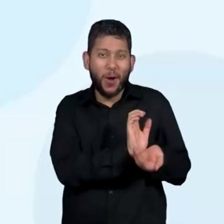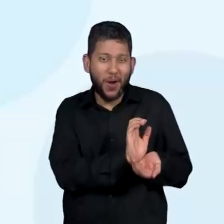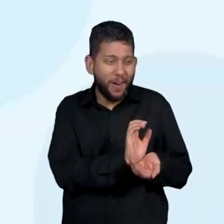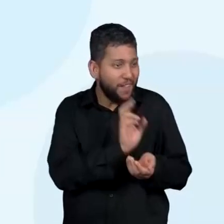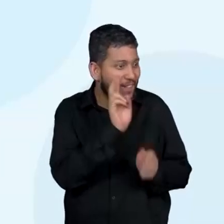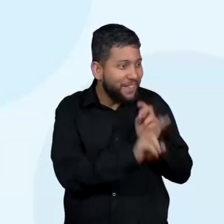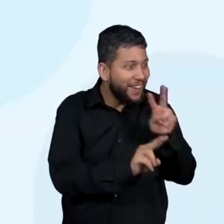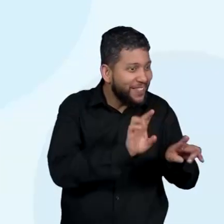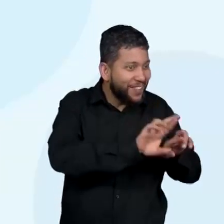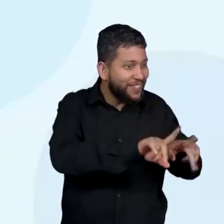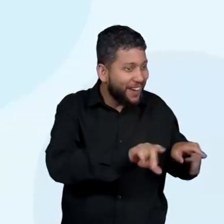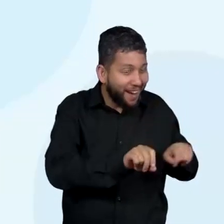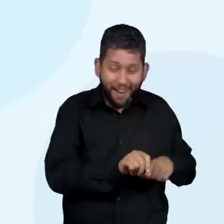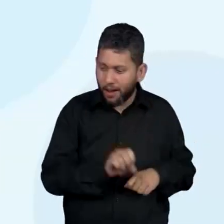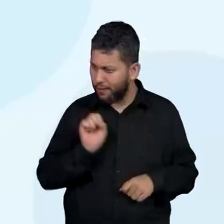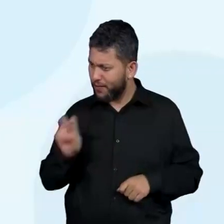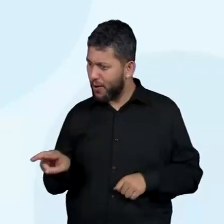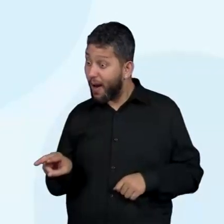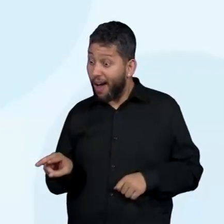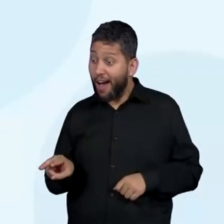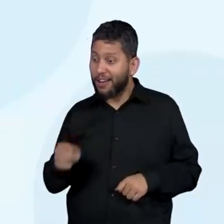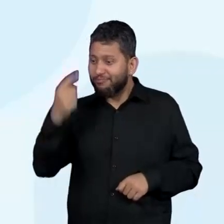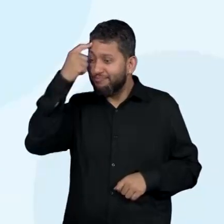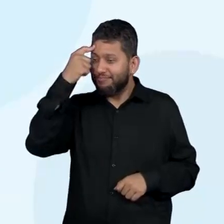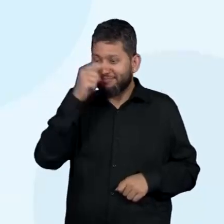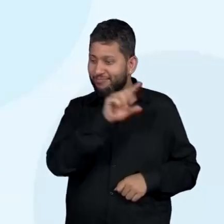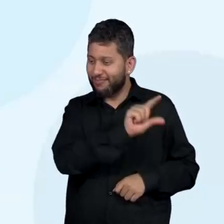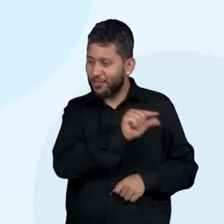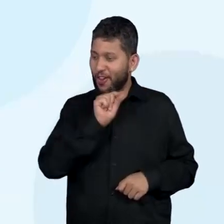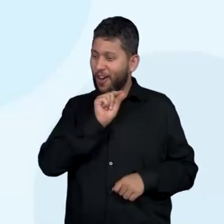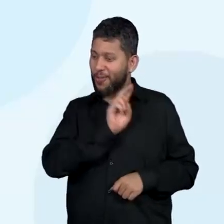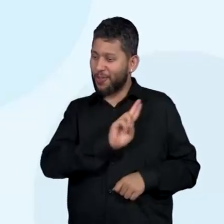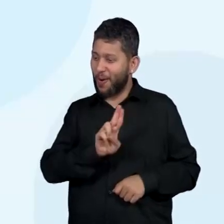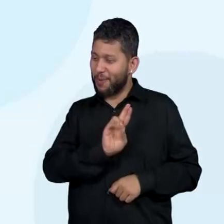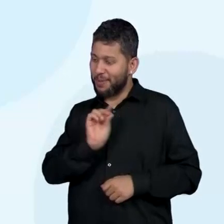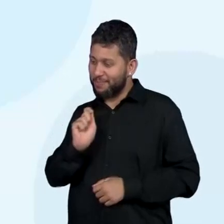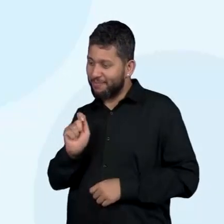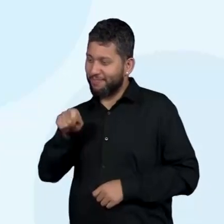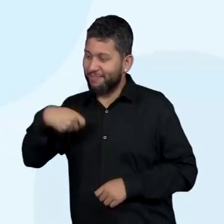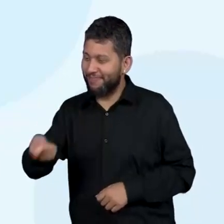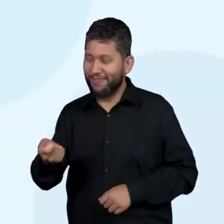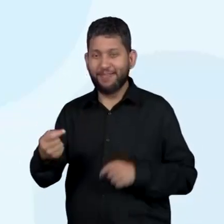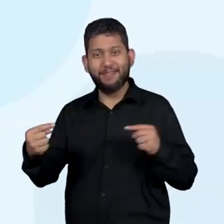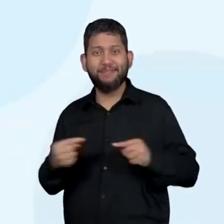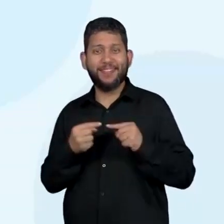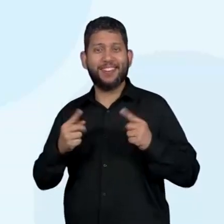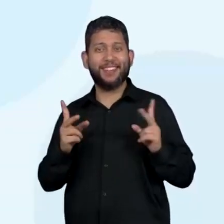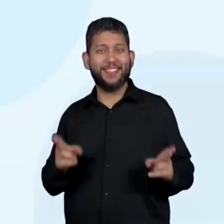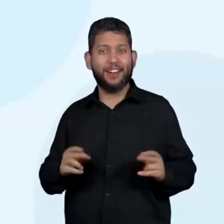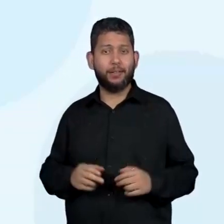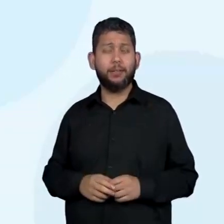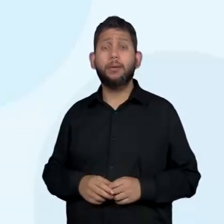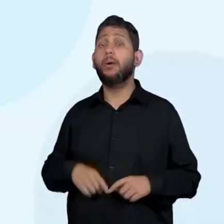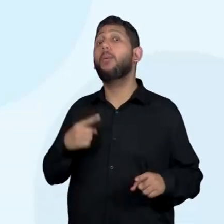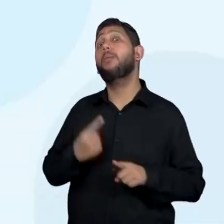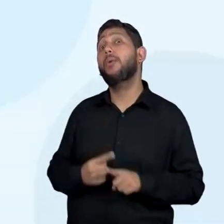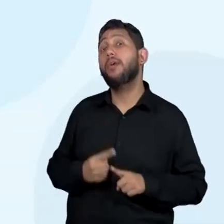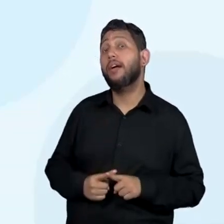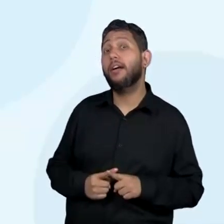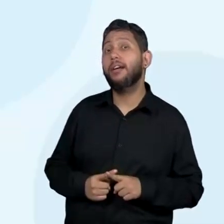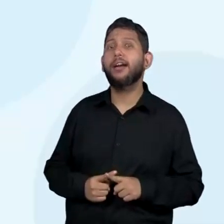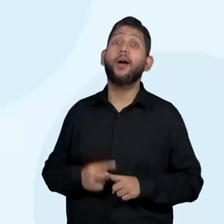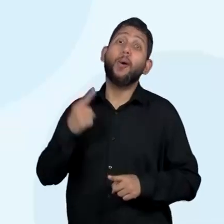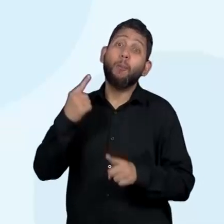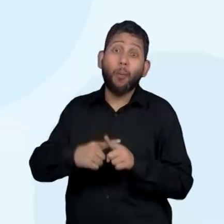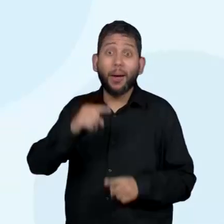texto, qual foi o motivo? Se nós observarmos com relação, por causa das características físicas. Mesmo